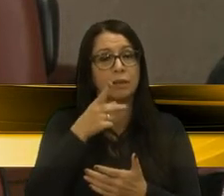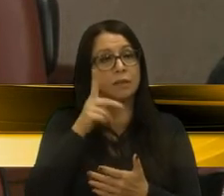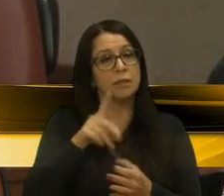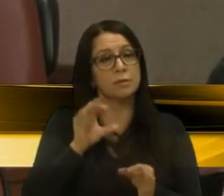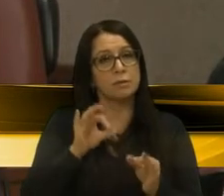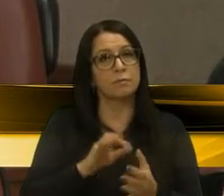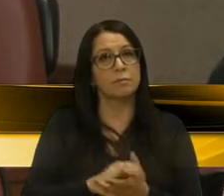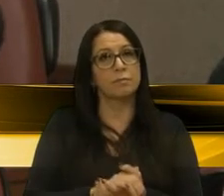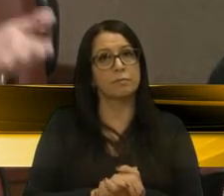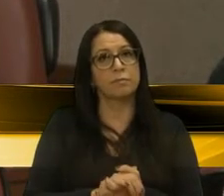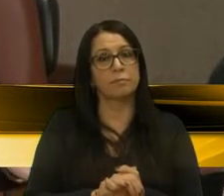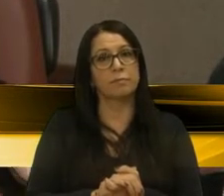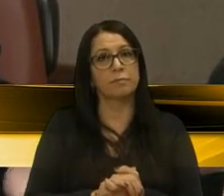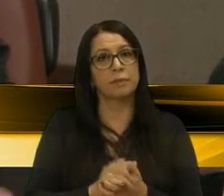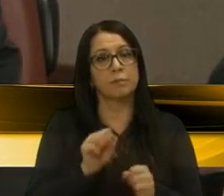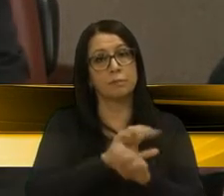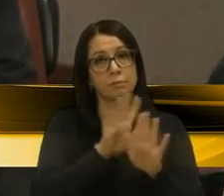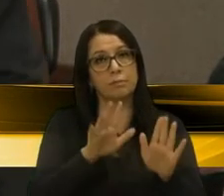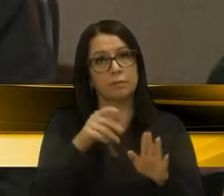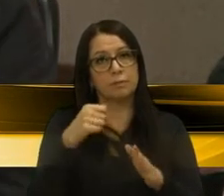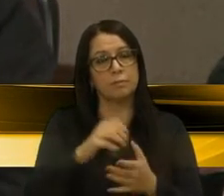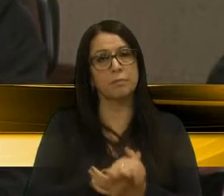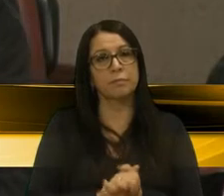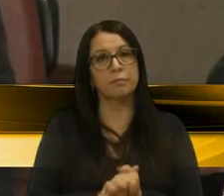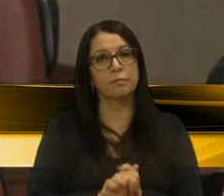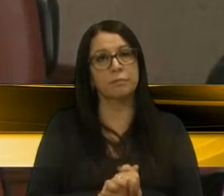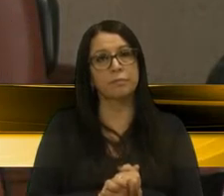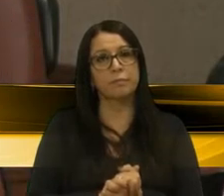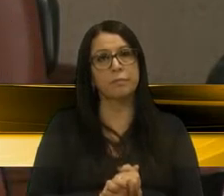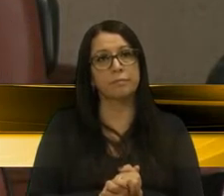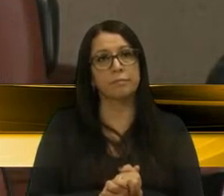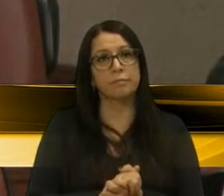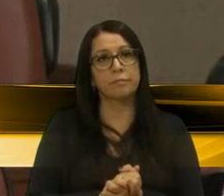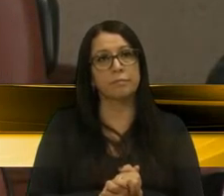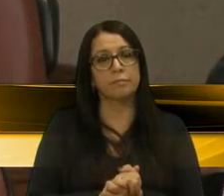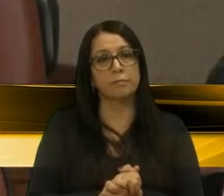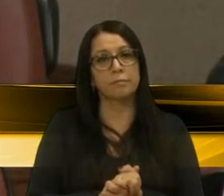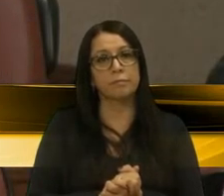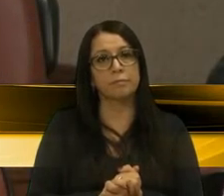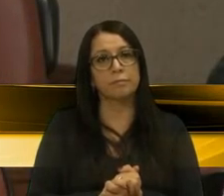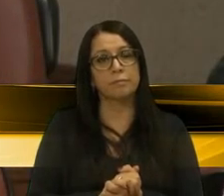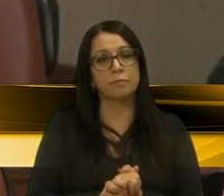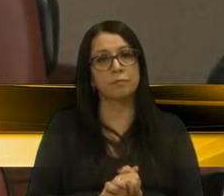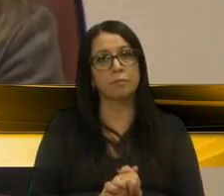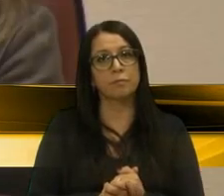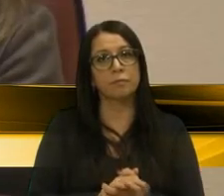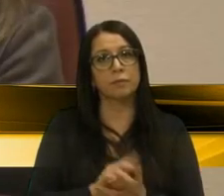categoricamente. Mas a transparência é necessária. Continuem discussão. veto, estou encerrado.